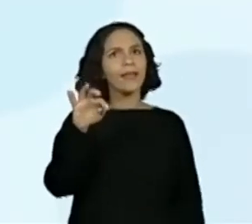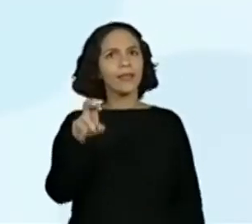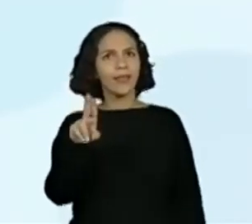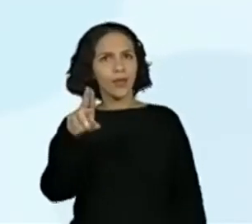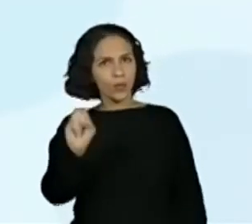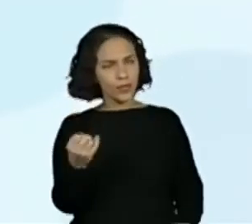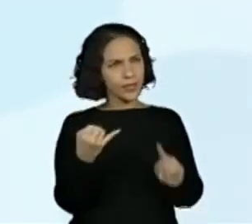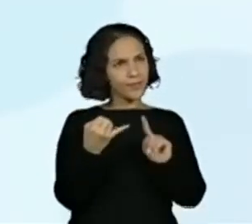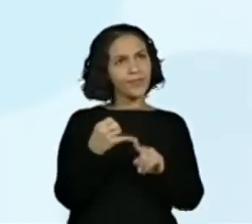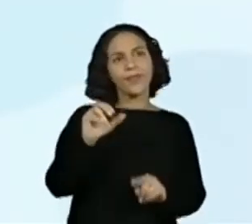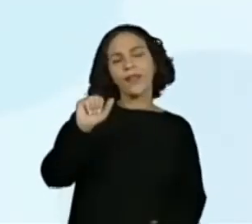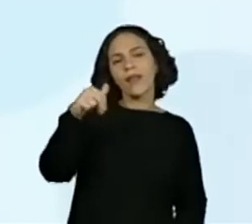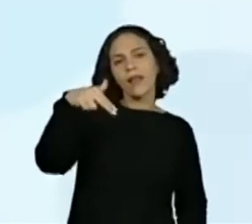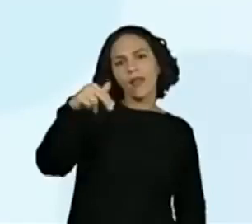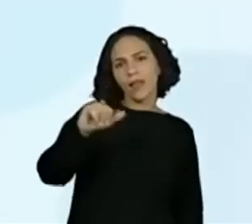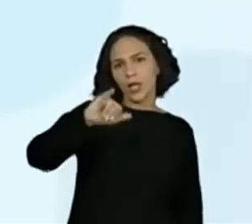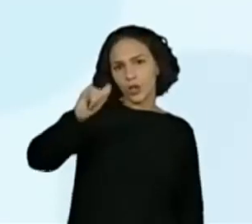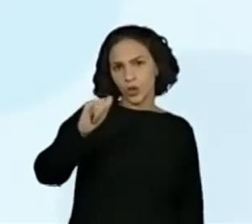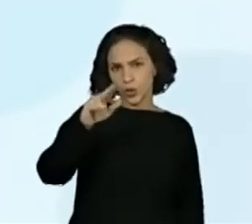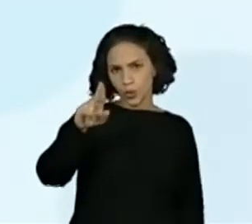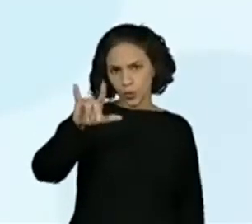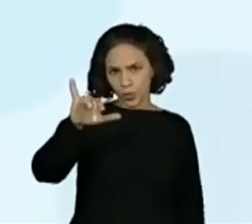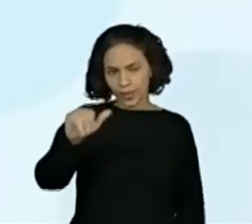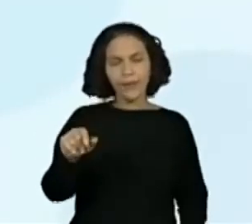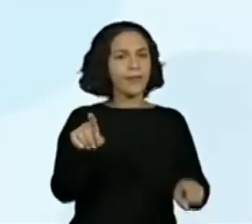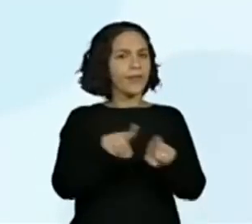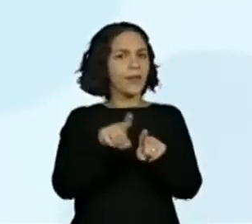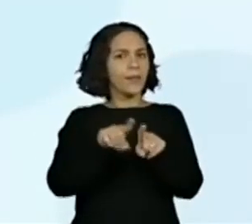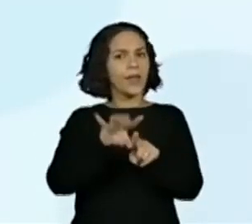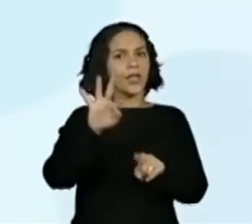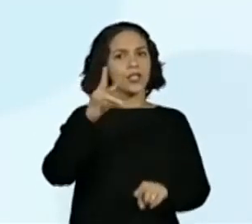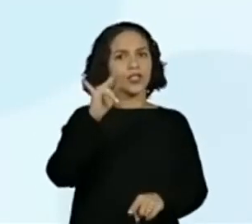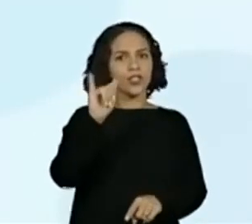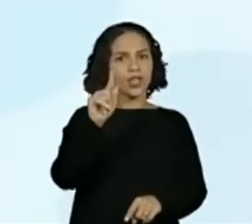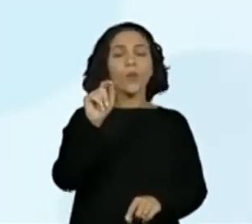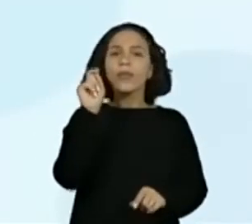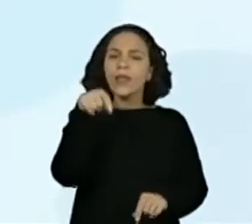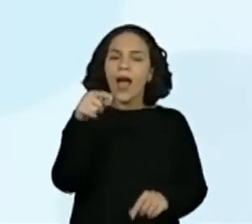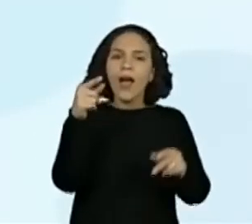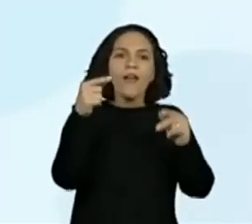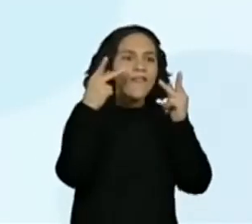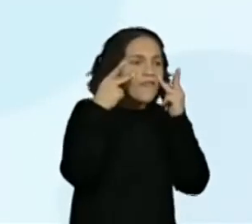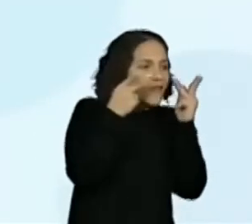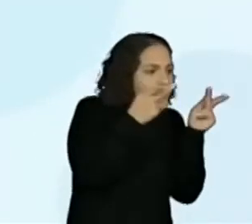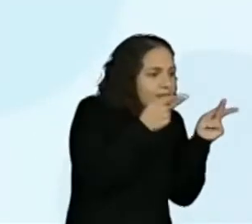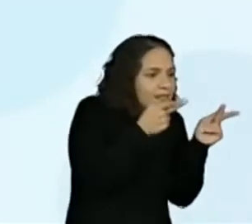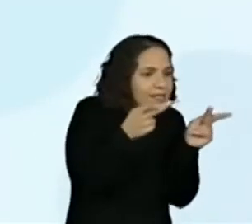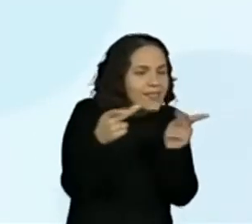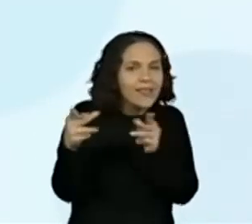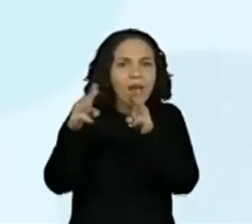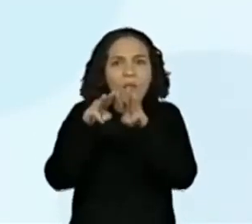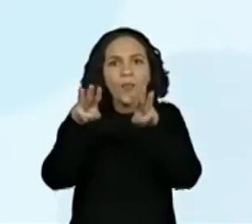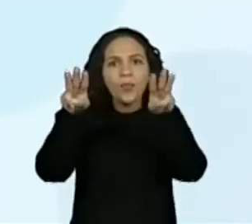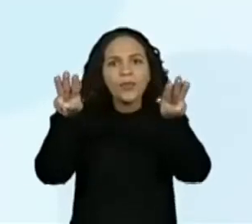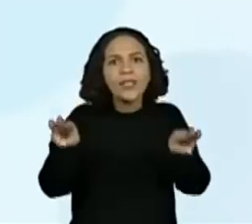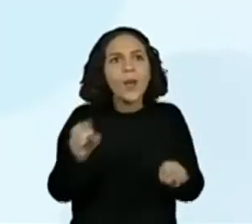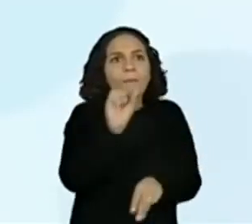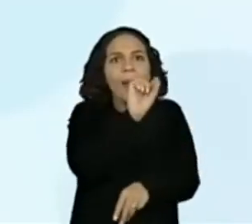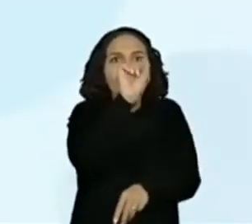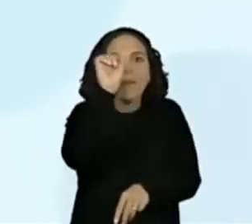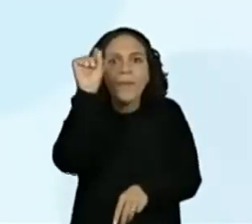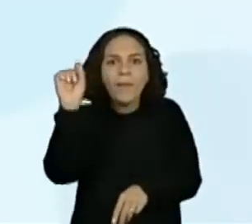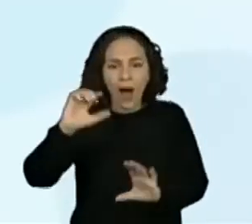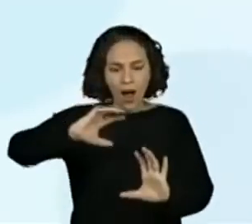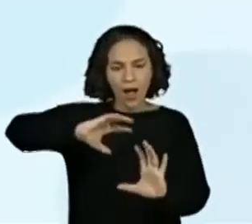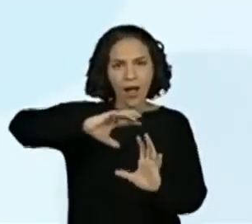diversos museus do mundo e conhecer muitas obras de arte pelo site, esse site que aparece